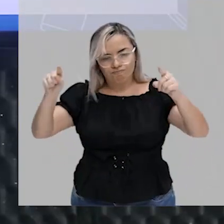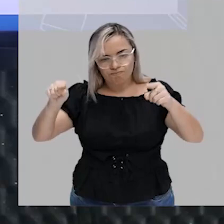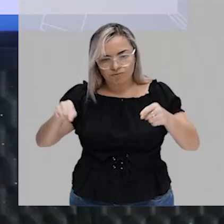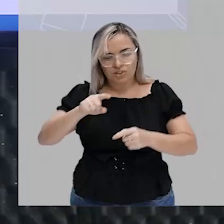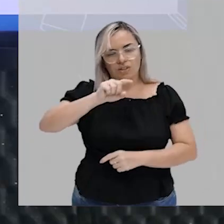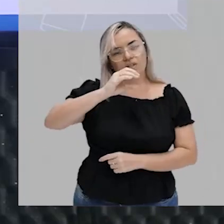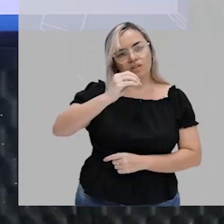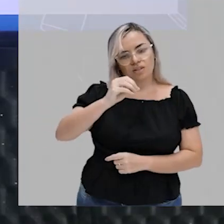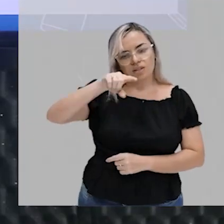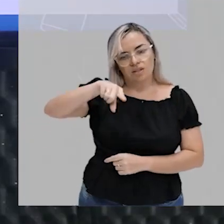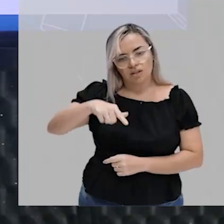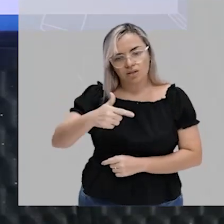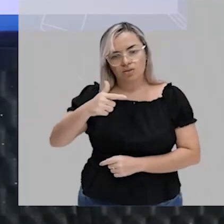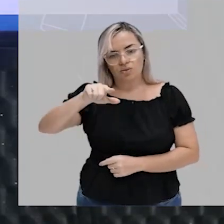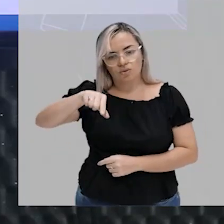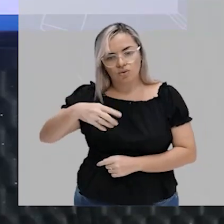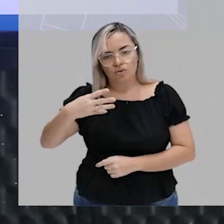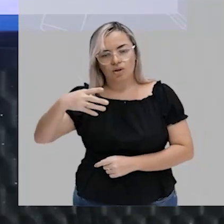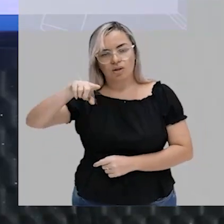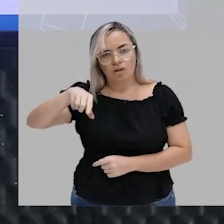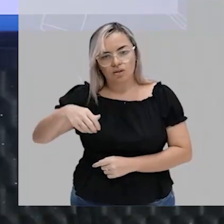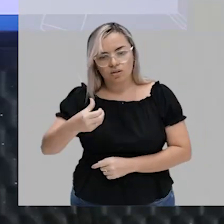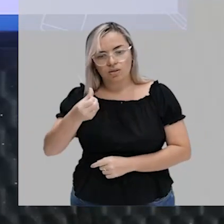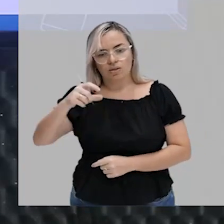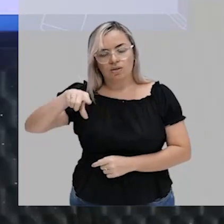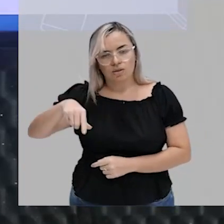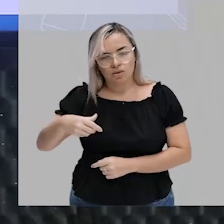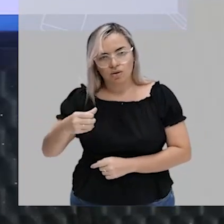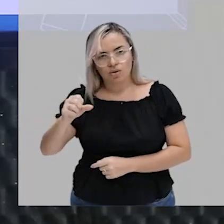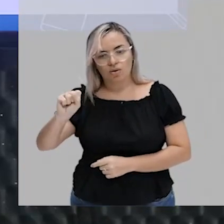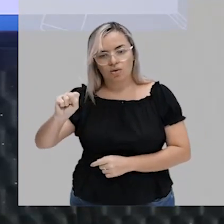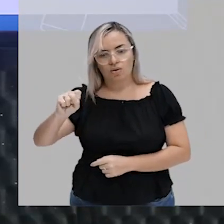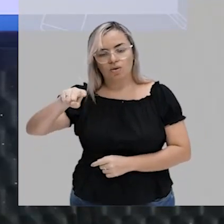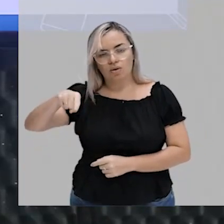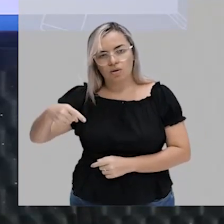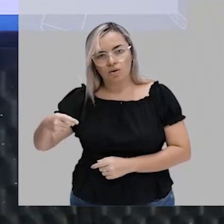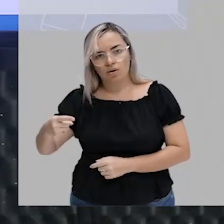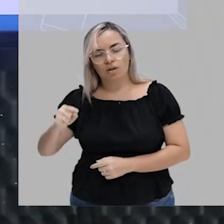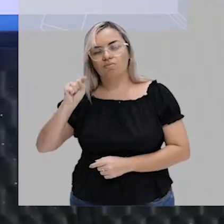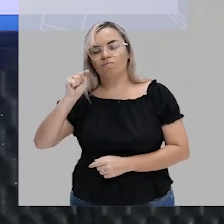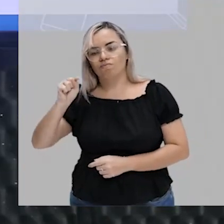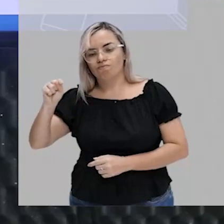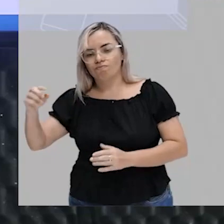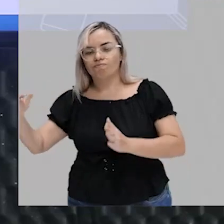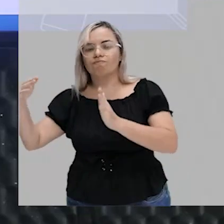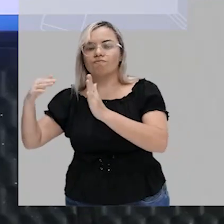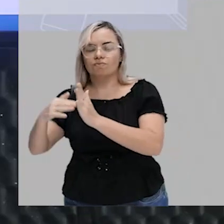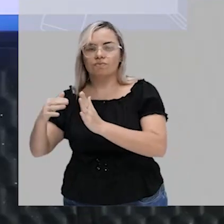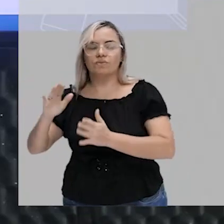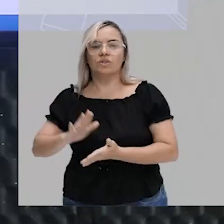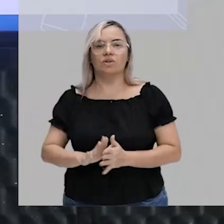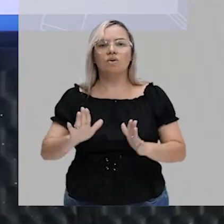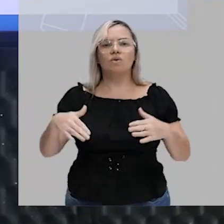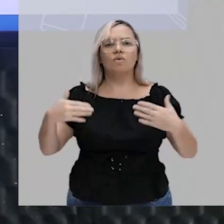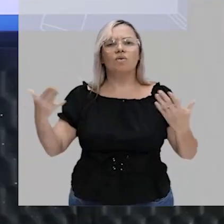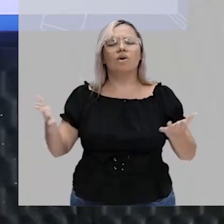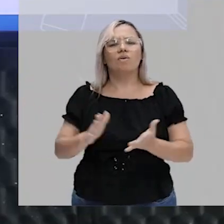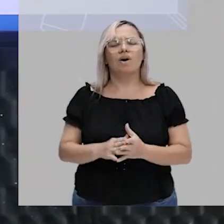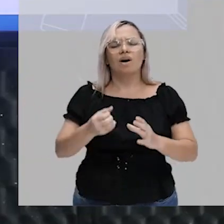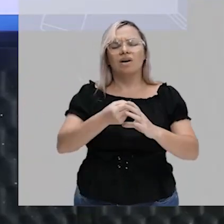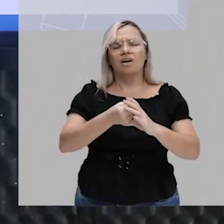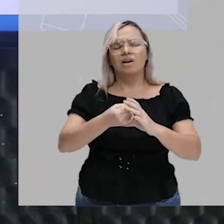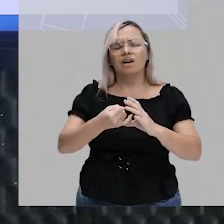2, 4, 6, 8. E aí, qual é a característica em comum